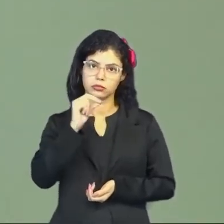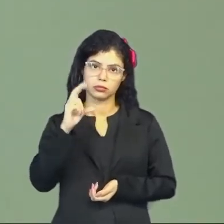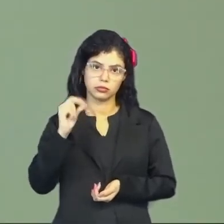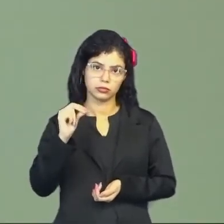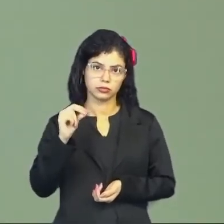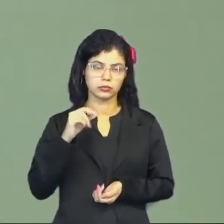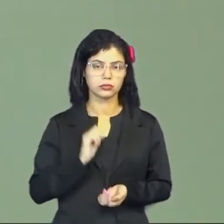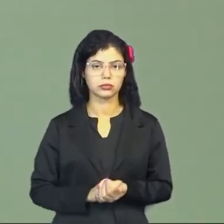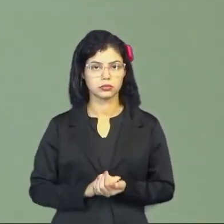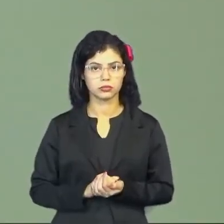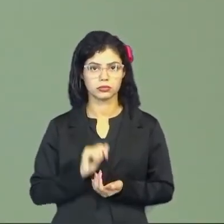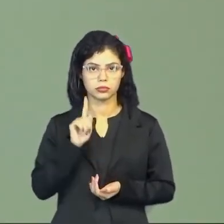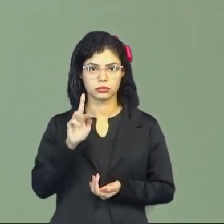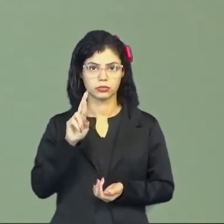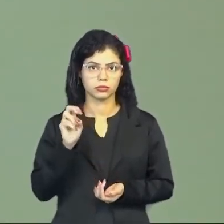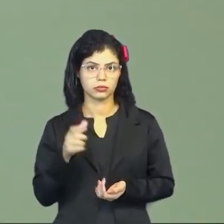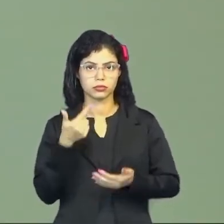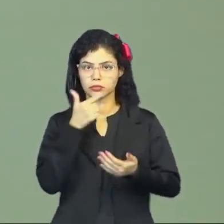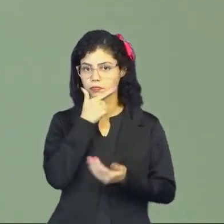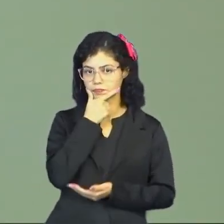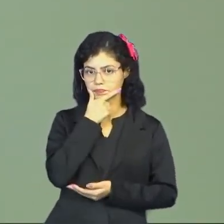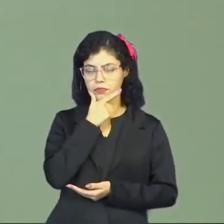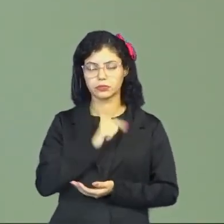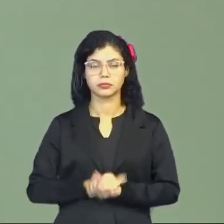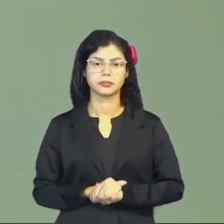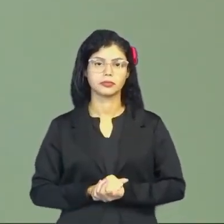gramas, tá? De queijo.